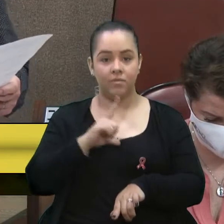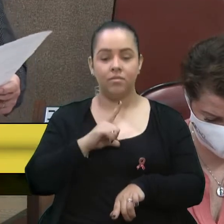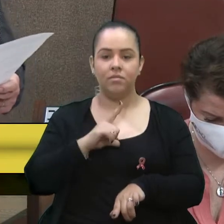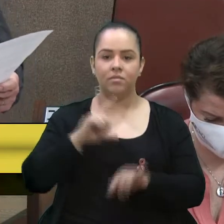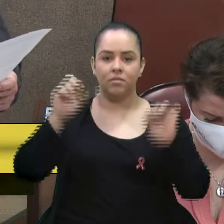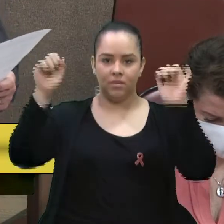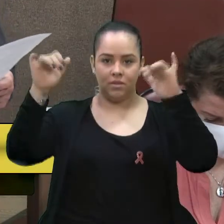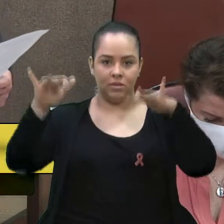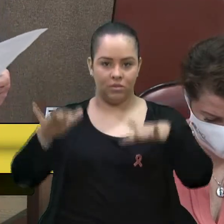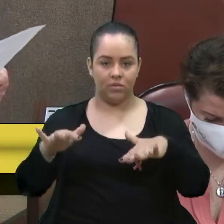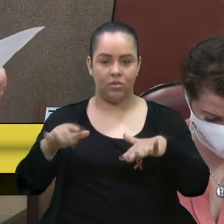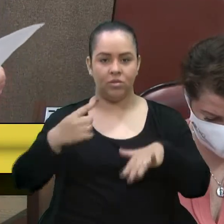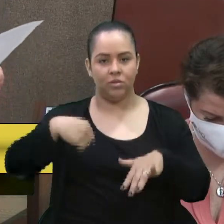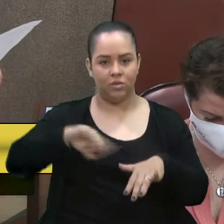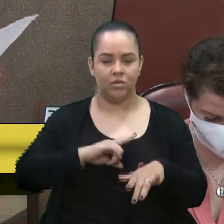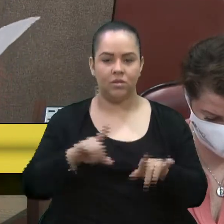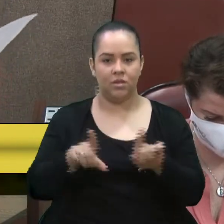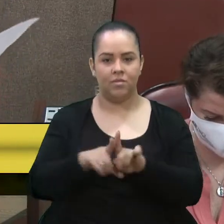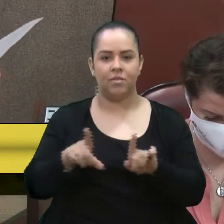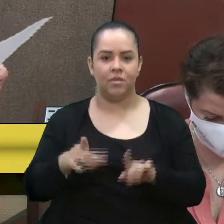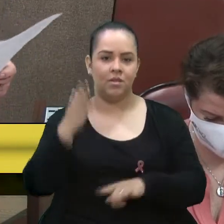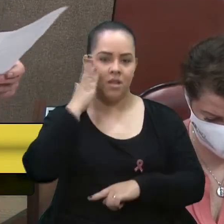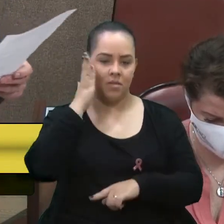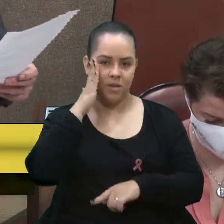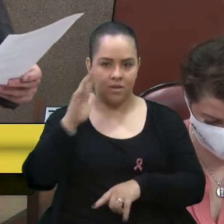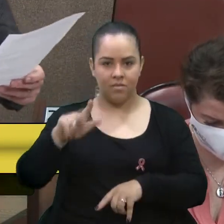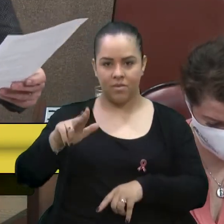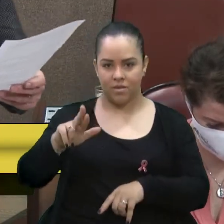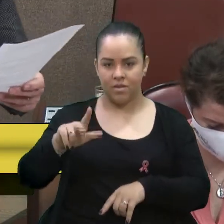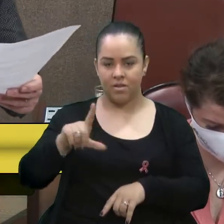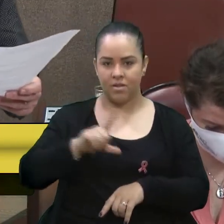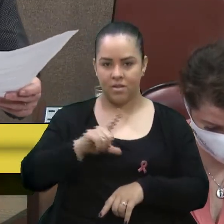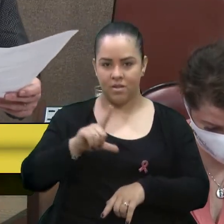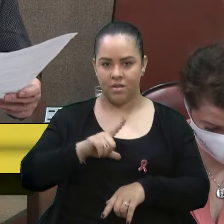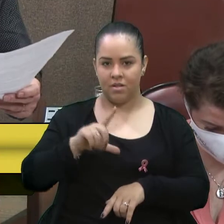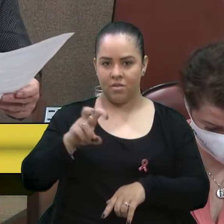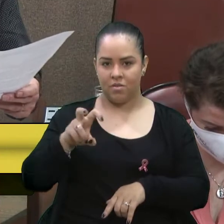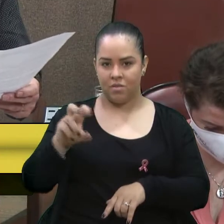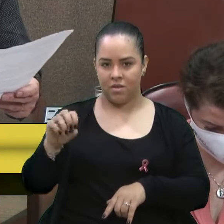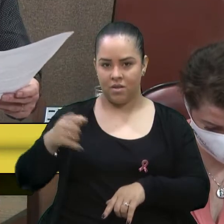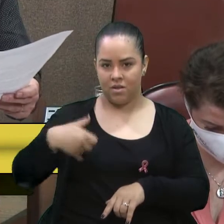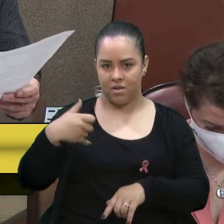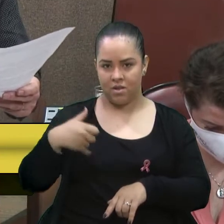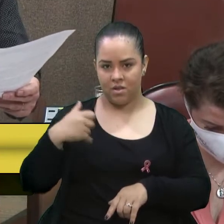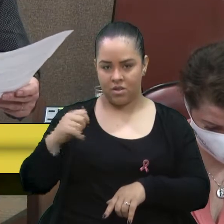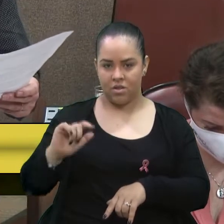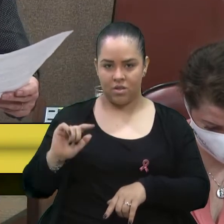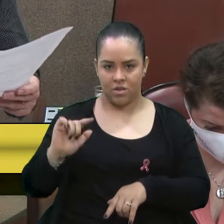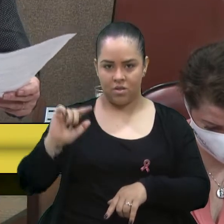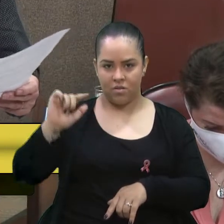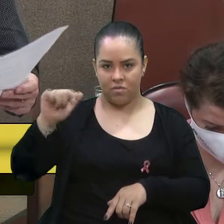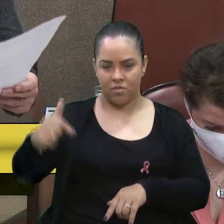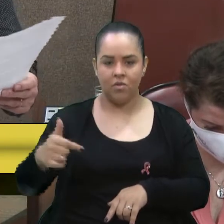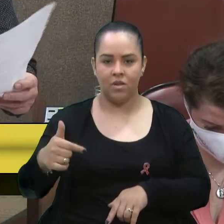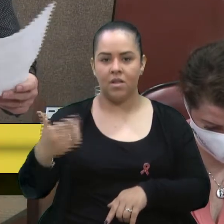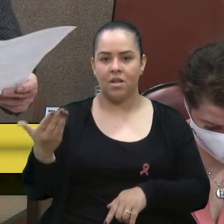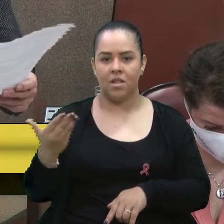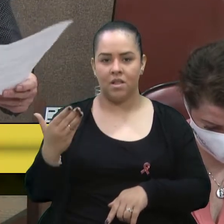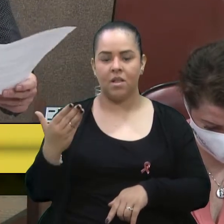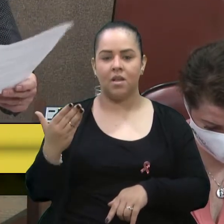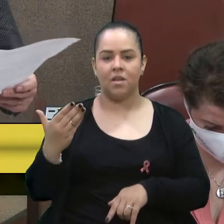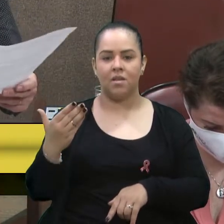ouvimos da irmã, que no próximo ano completa 50 anos de seus votos como freira da